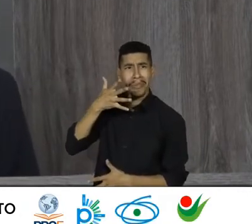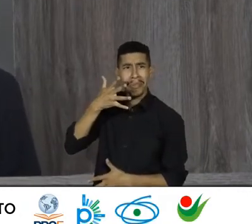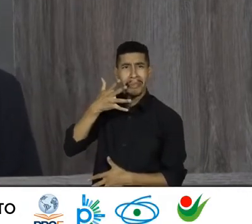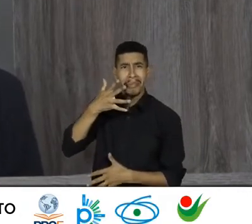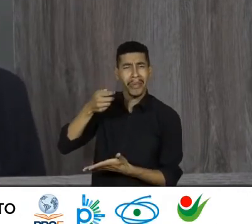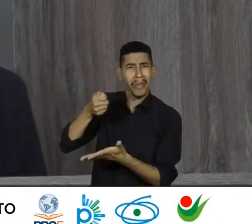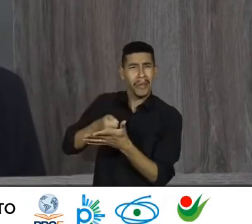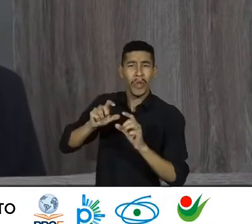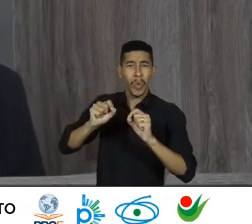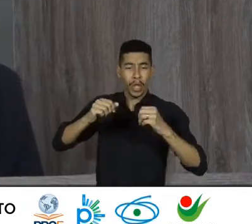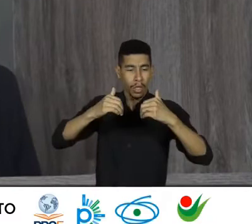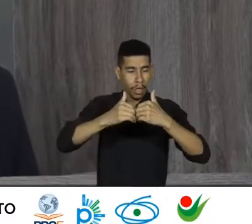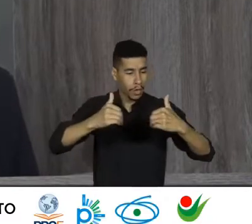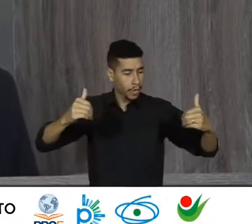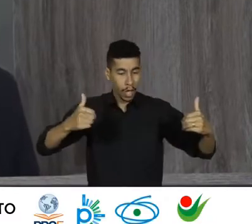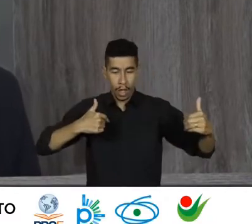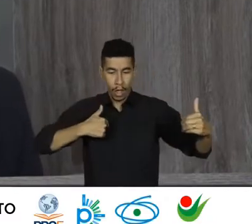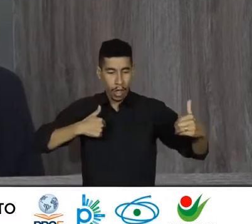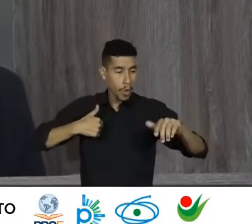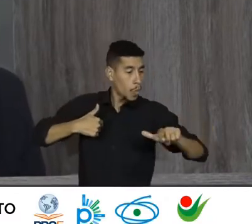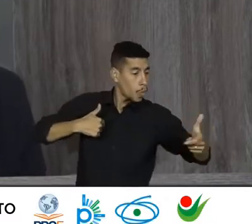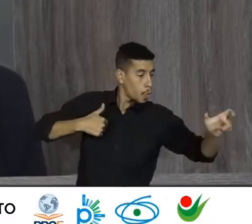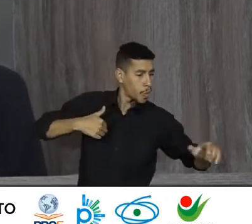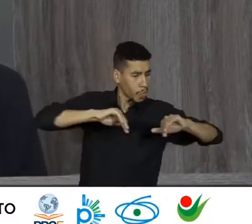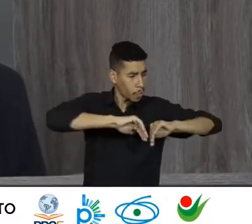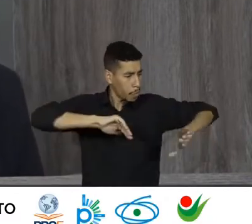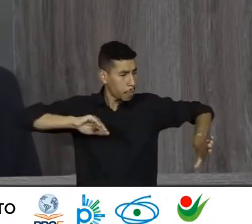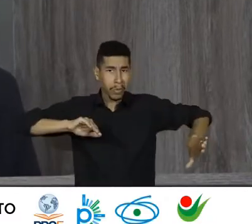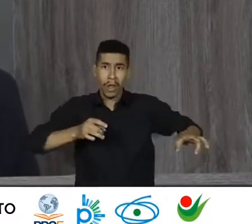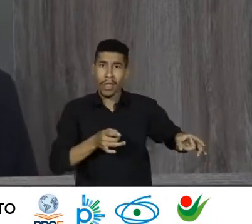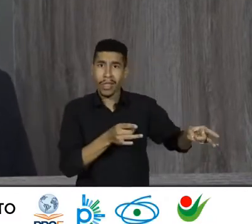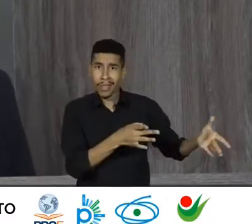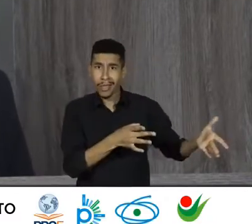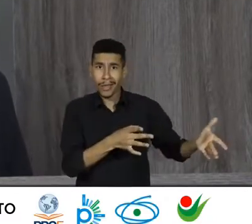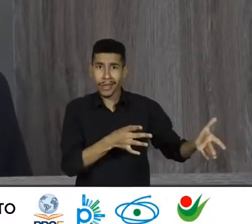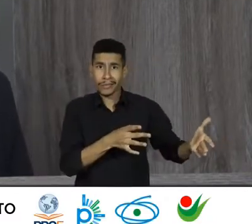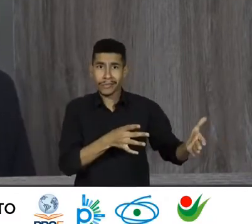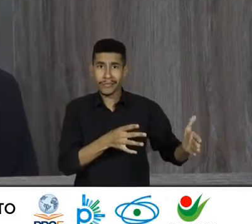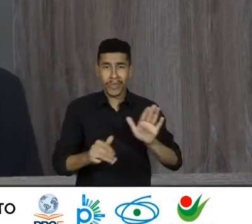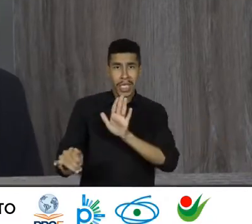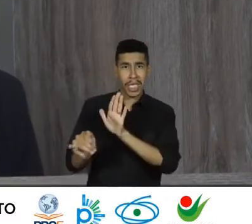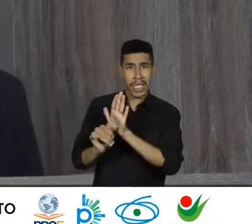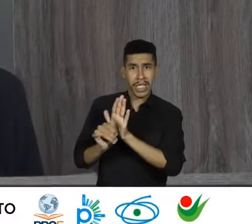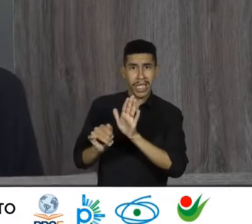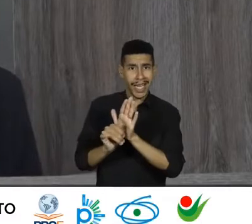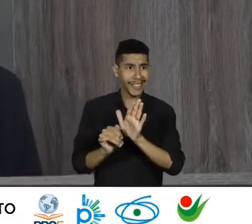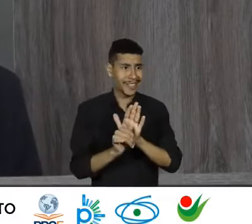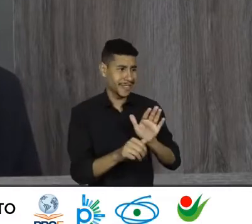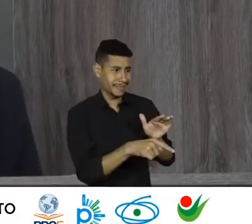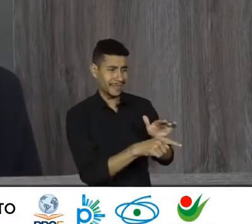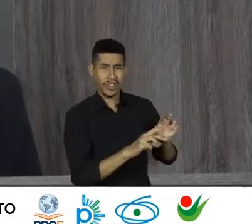entre eu e outro, entre pertencimento e não pertencimento,